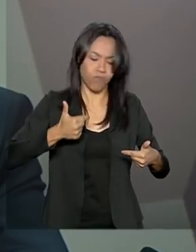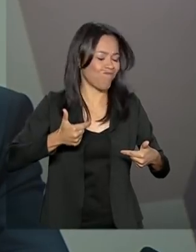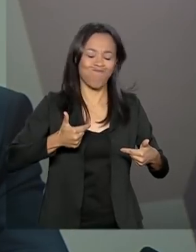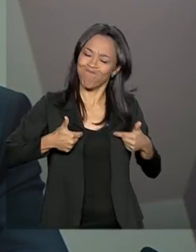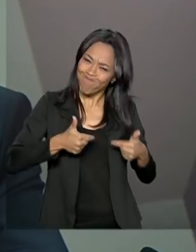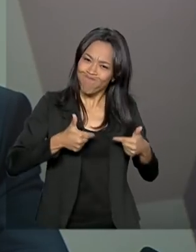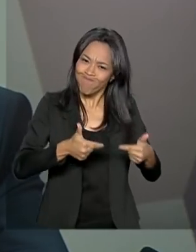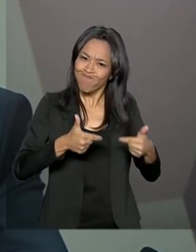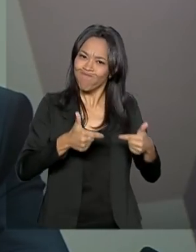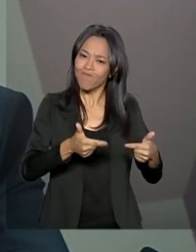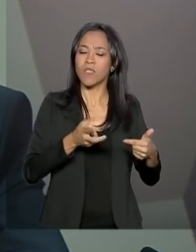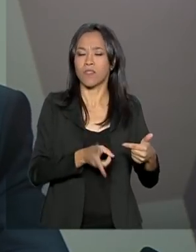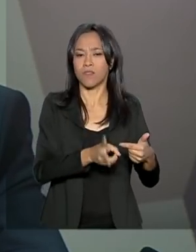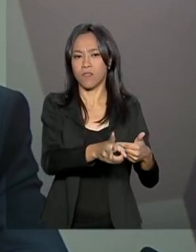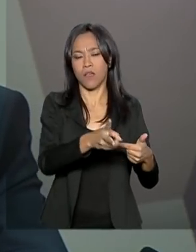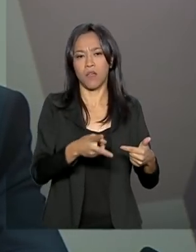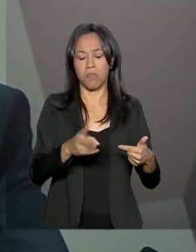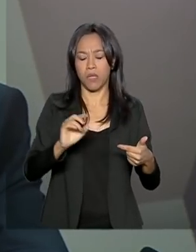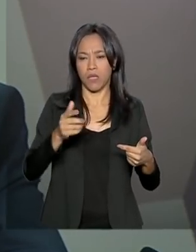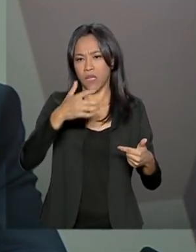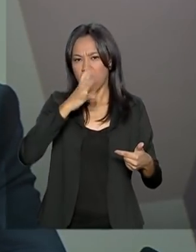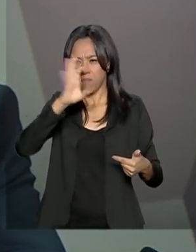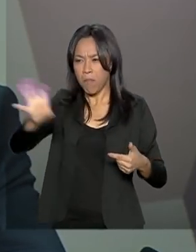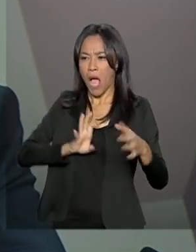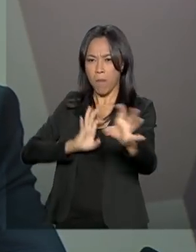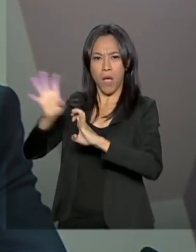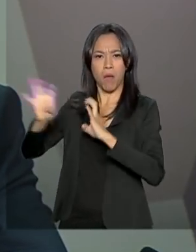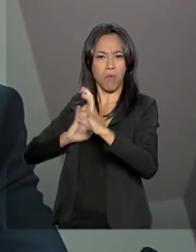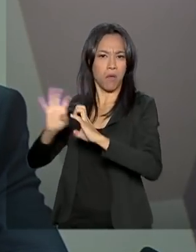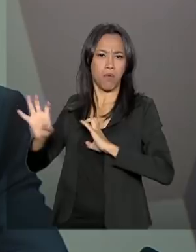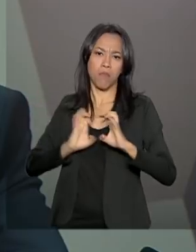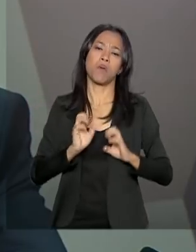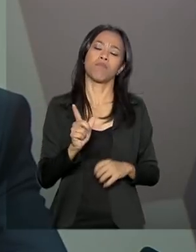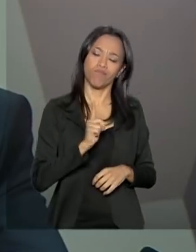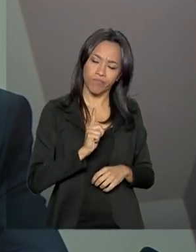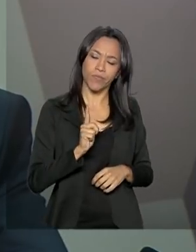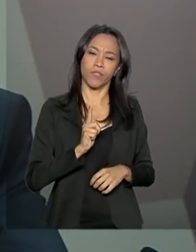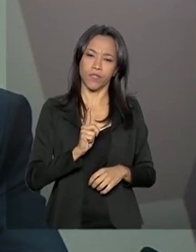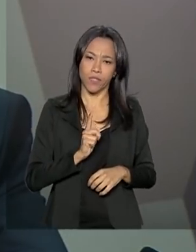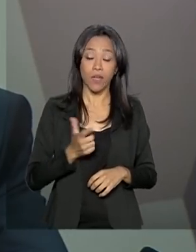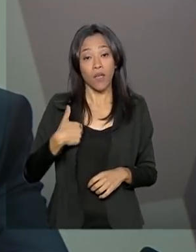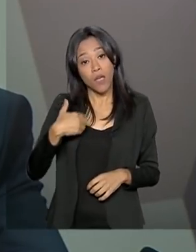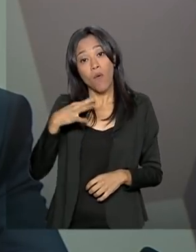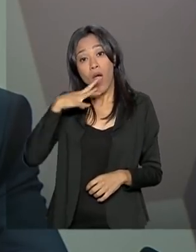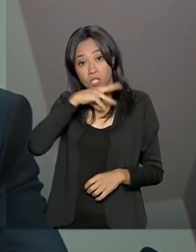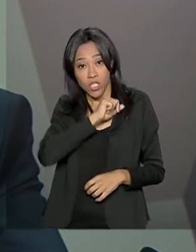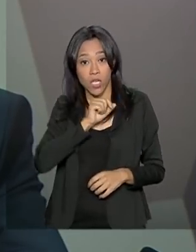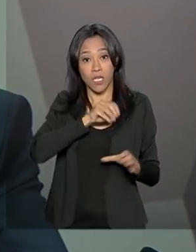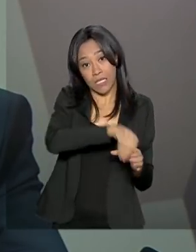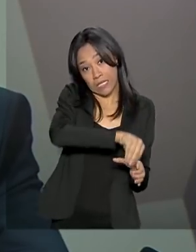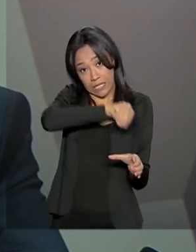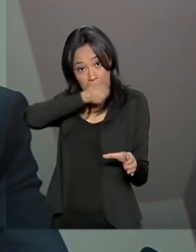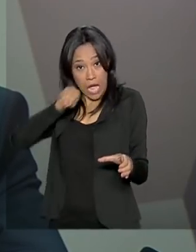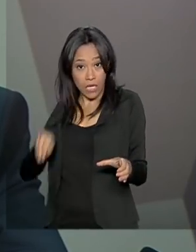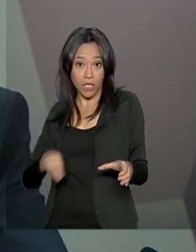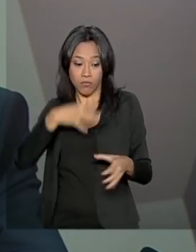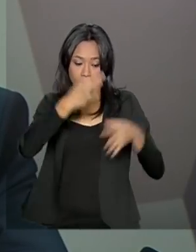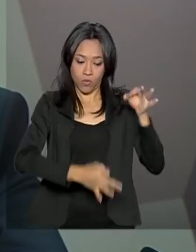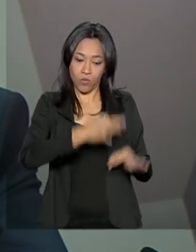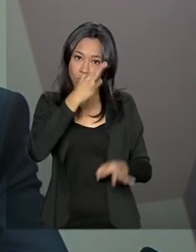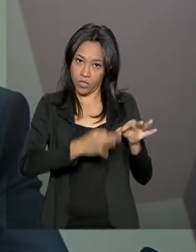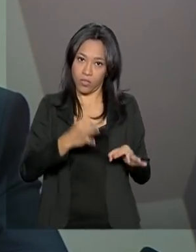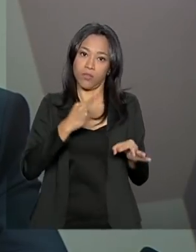sempre, constantemente, vítima de ataques. Mas pensei que, saindo da magistratura e vindo a